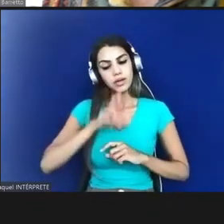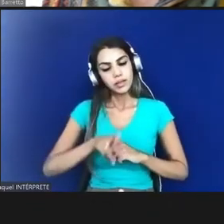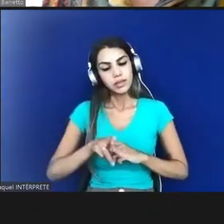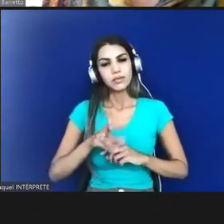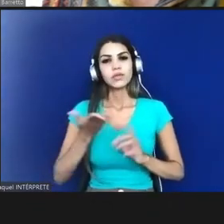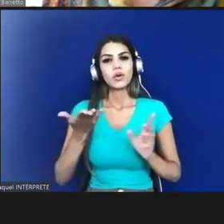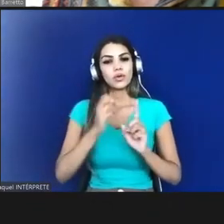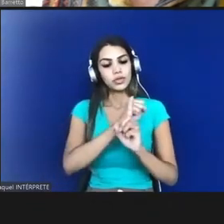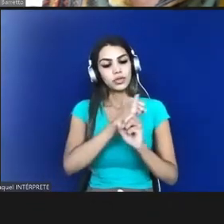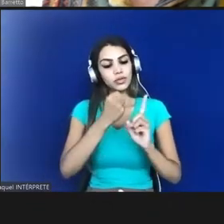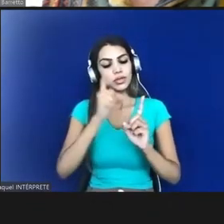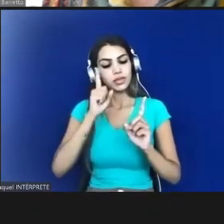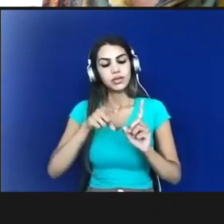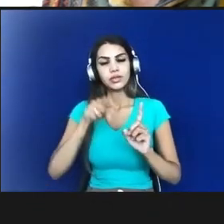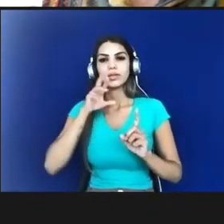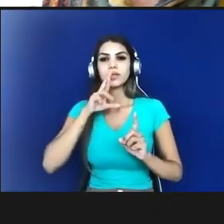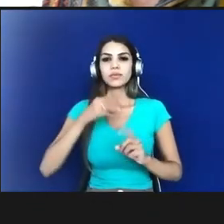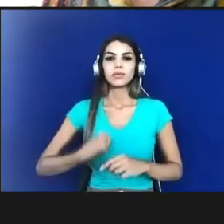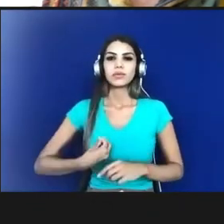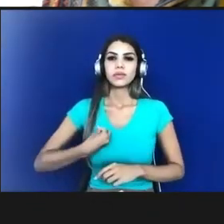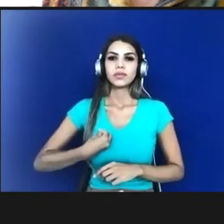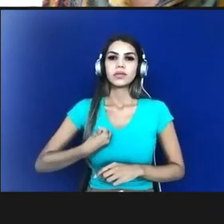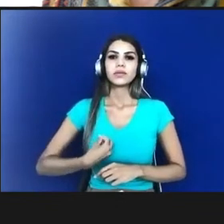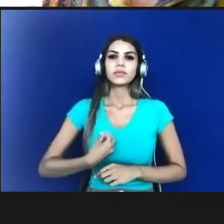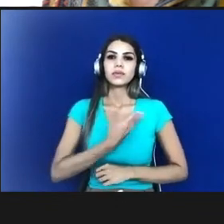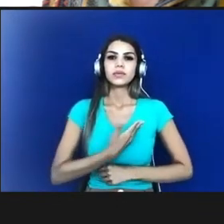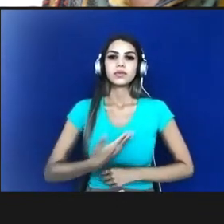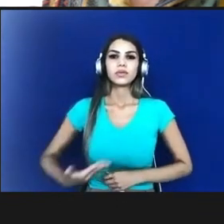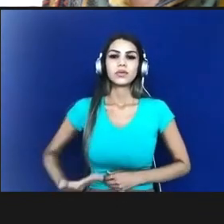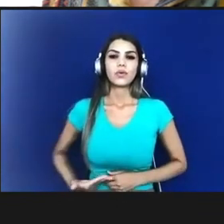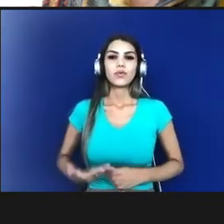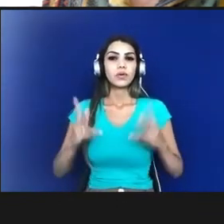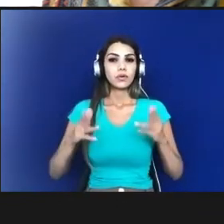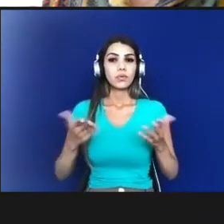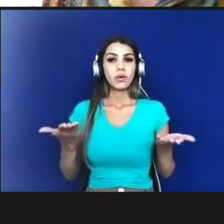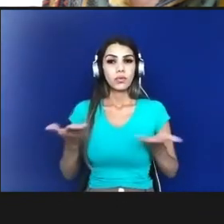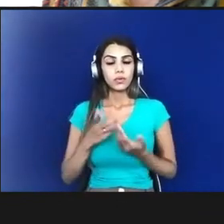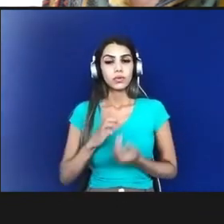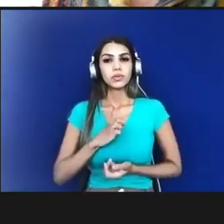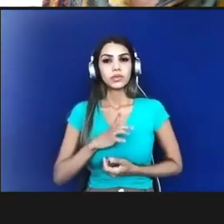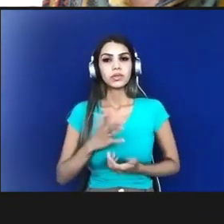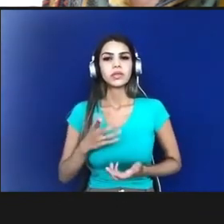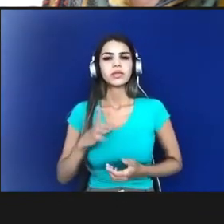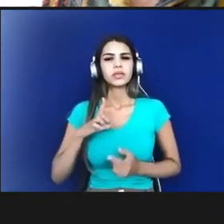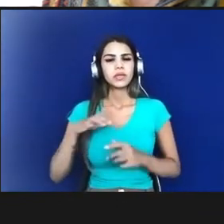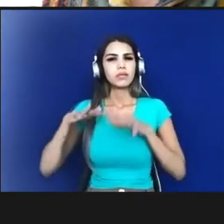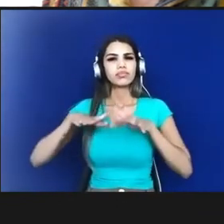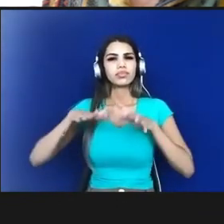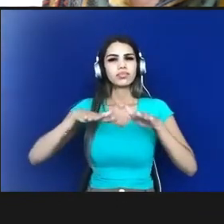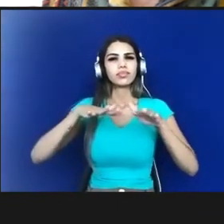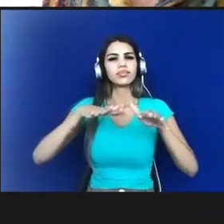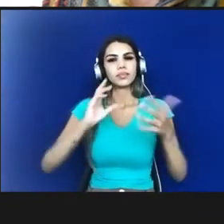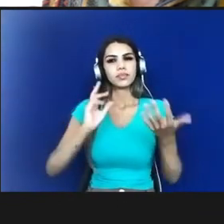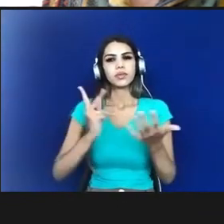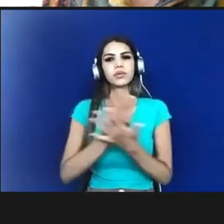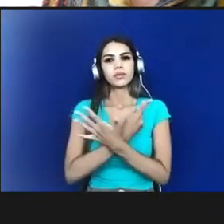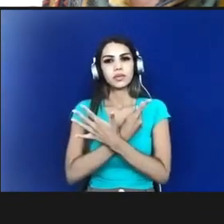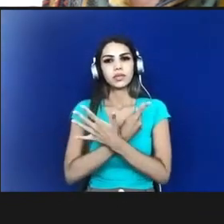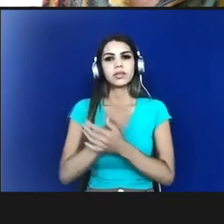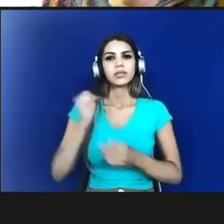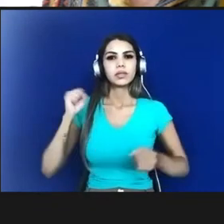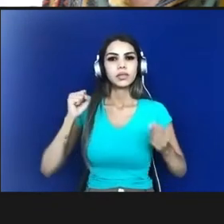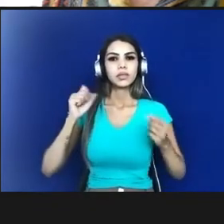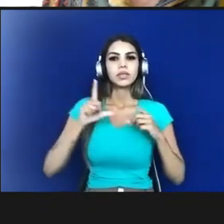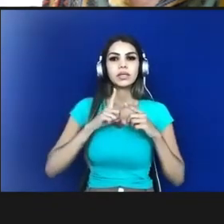dá a presença de um governo como o que temos hoje e nós temos sim muitas mobilizações acontecendo então embora haja uma parte de uma